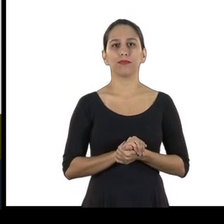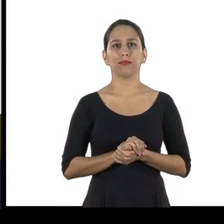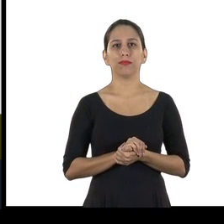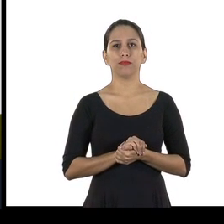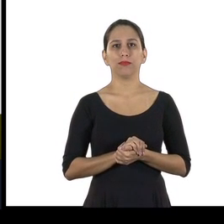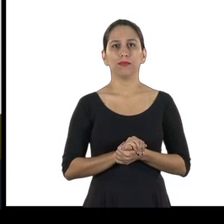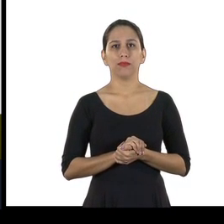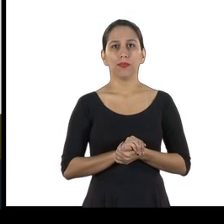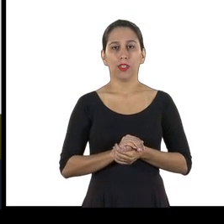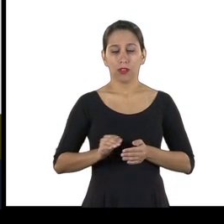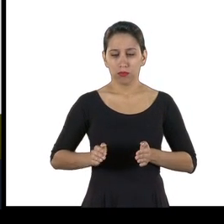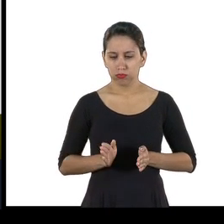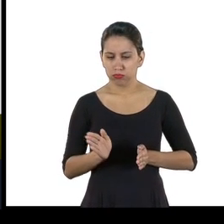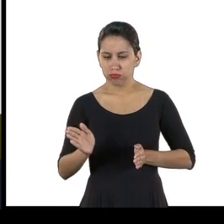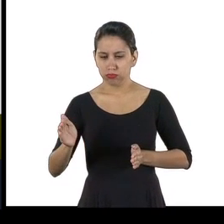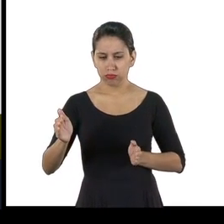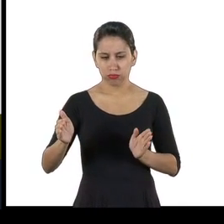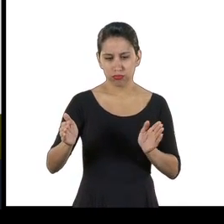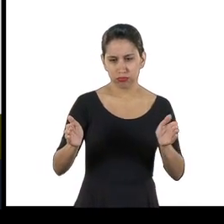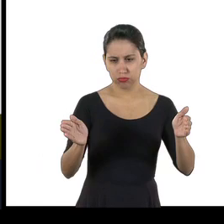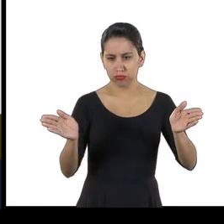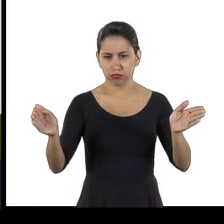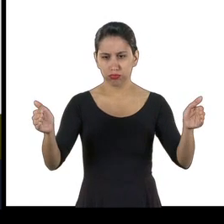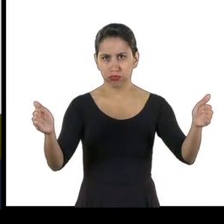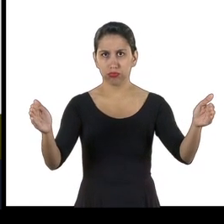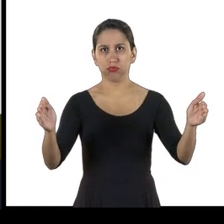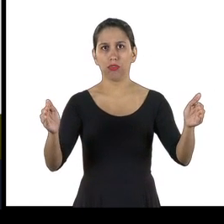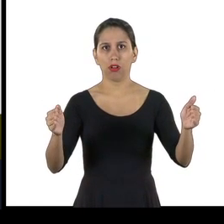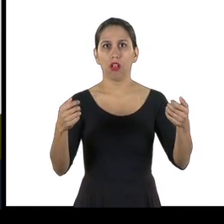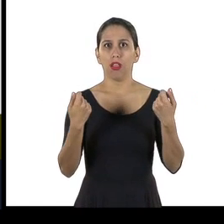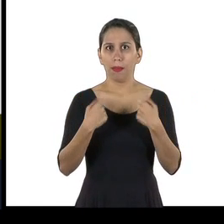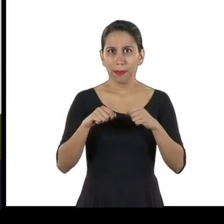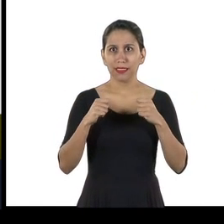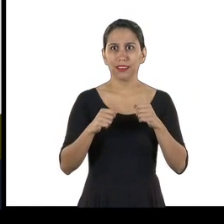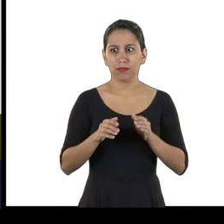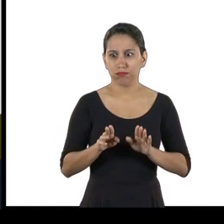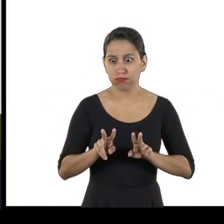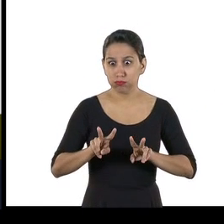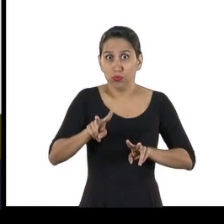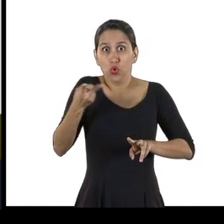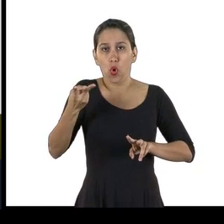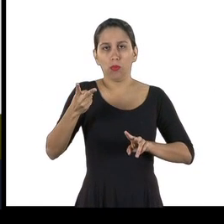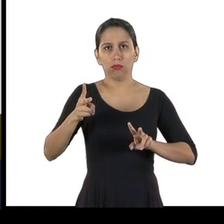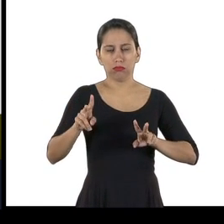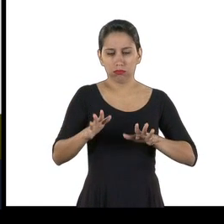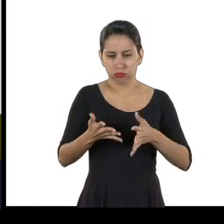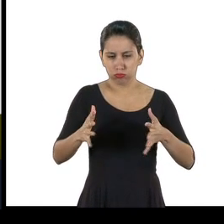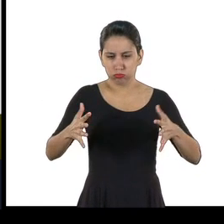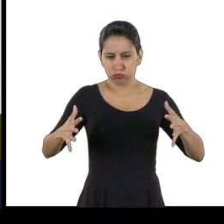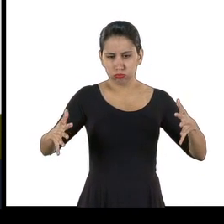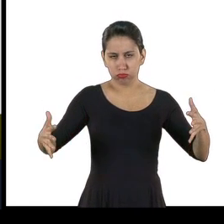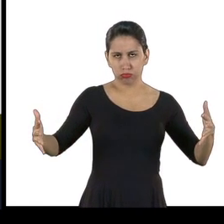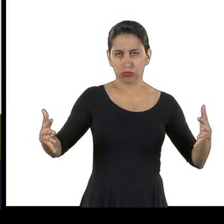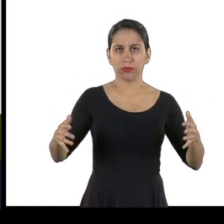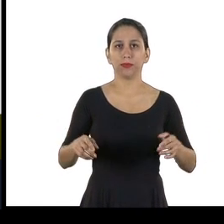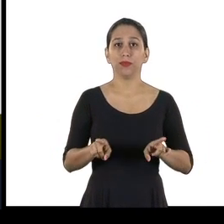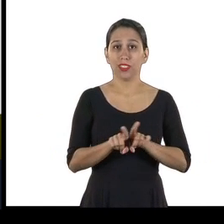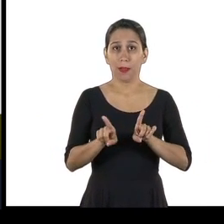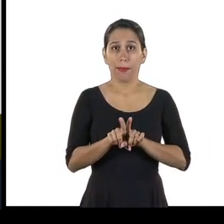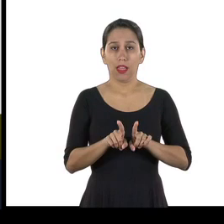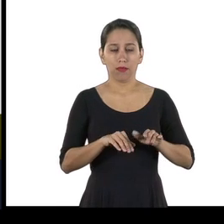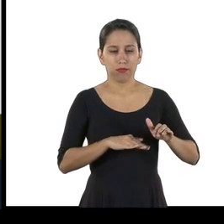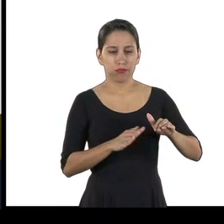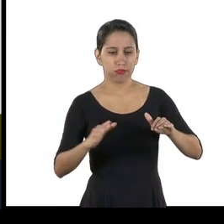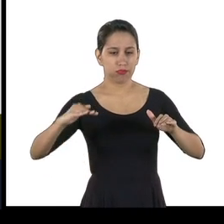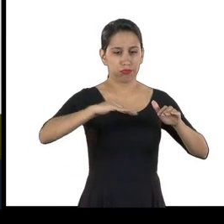maiores que a largura do maior veículo utilizado. É preciso criar baias intercaladas para o estacionamento dos veículos